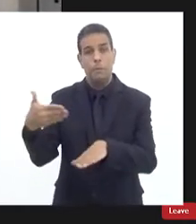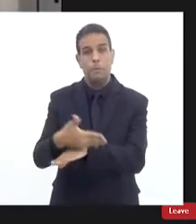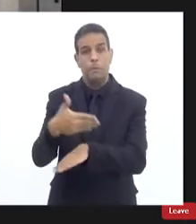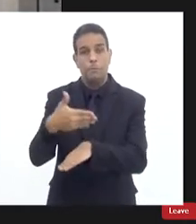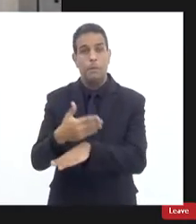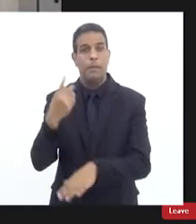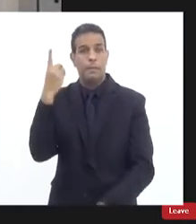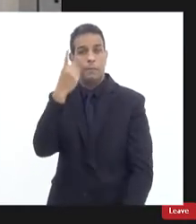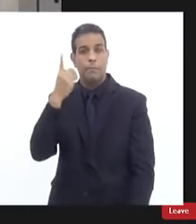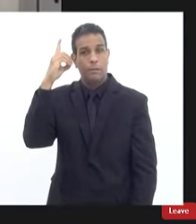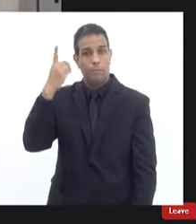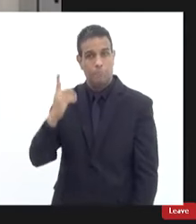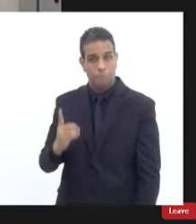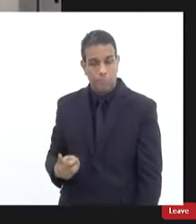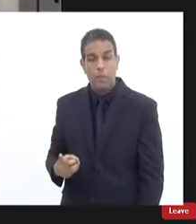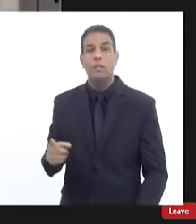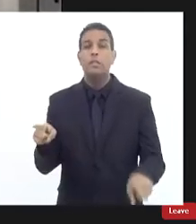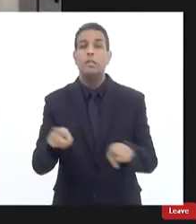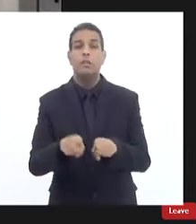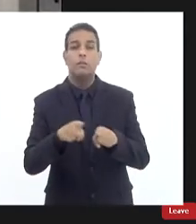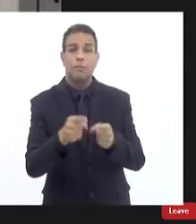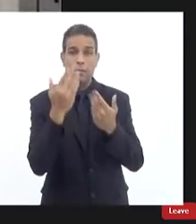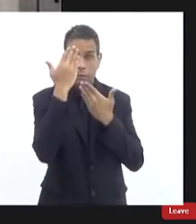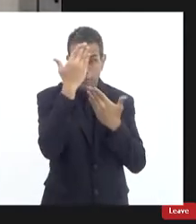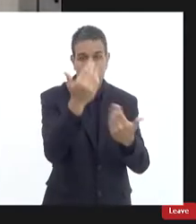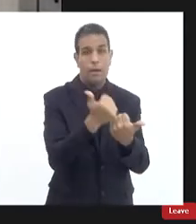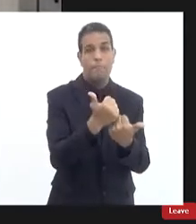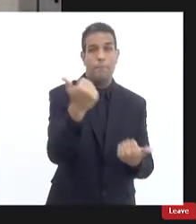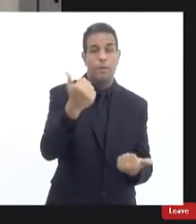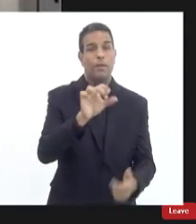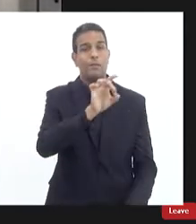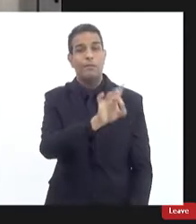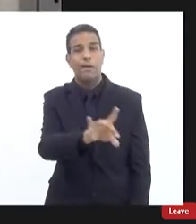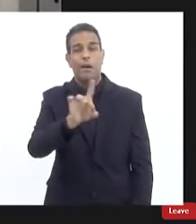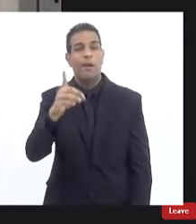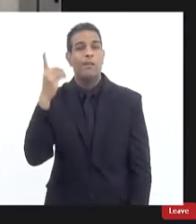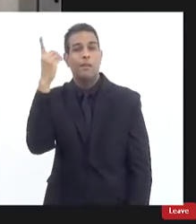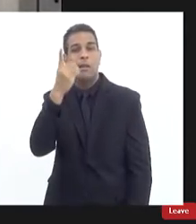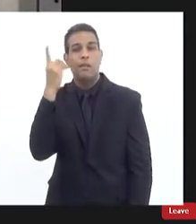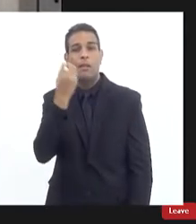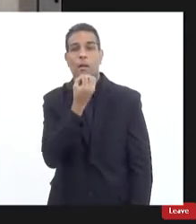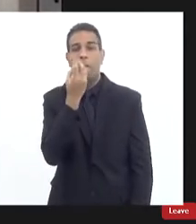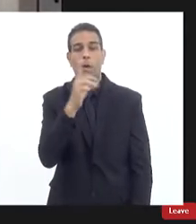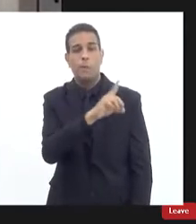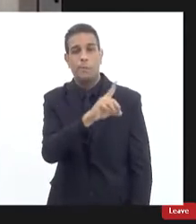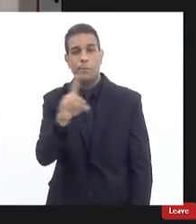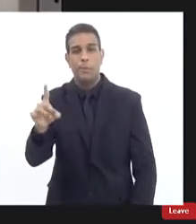assessorias sempre dinâmicas sempre proficientes muito obrigado a todos bom dia